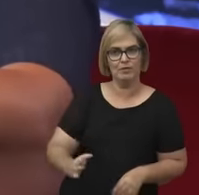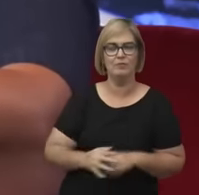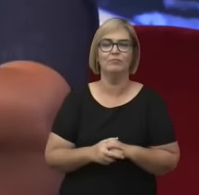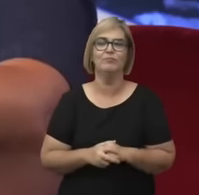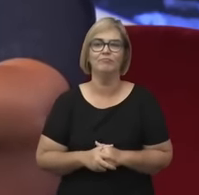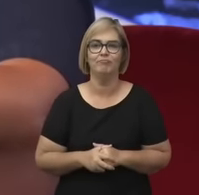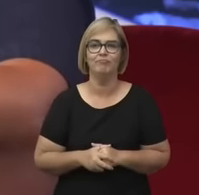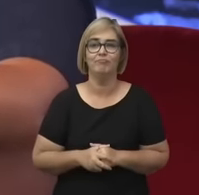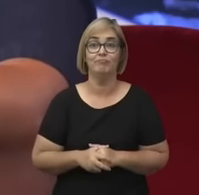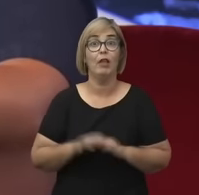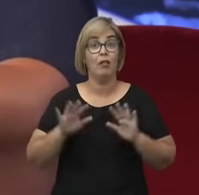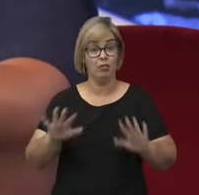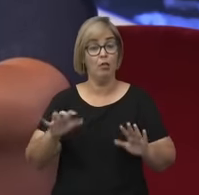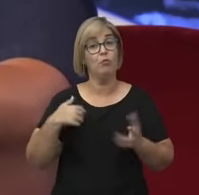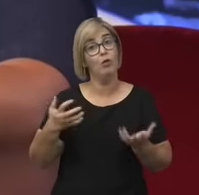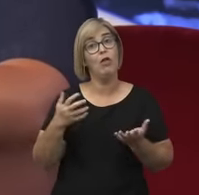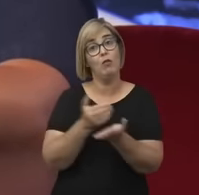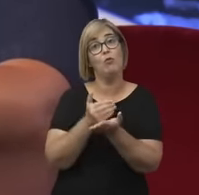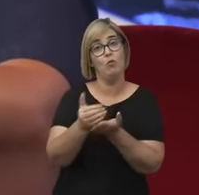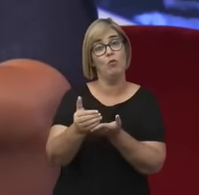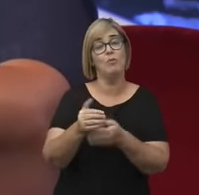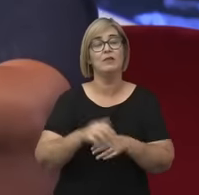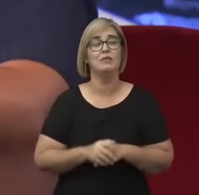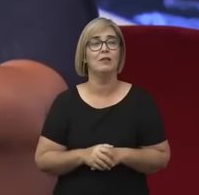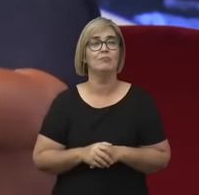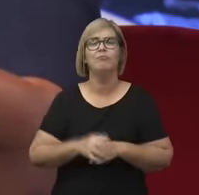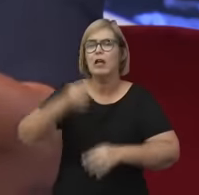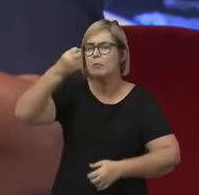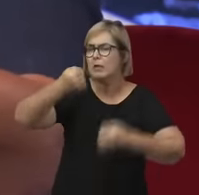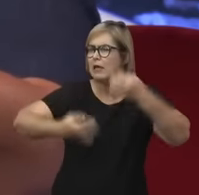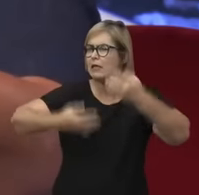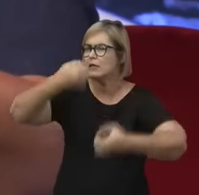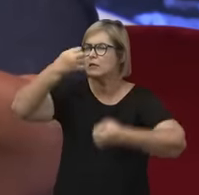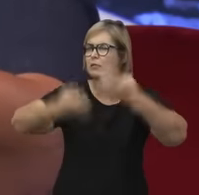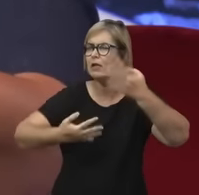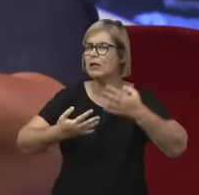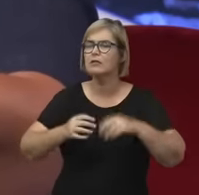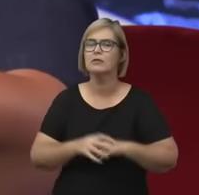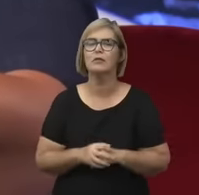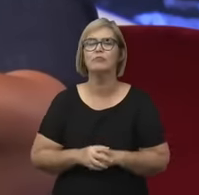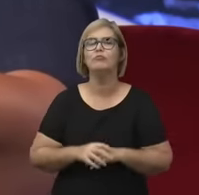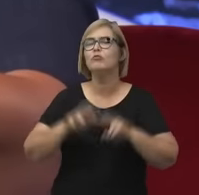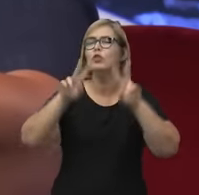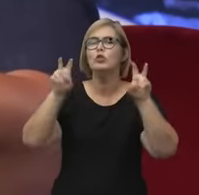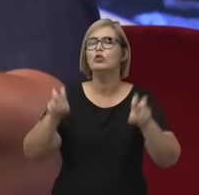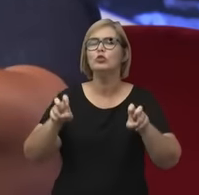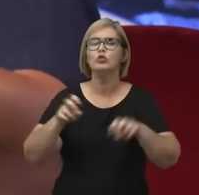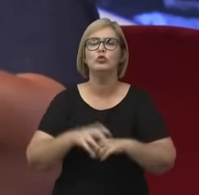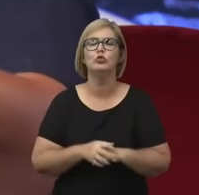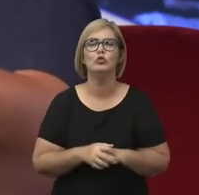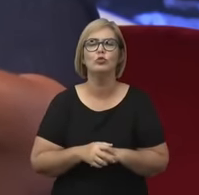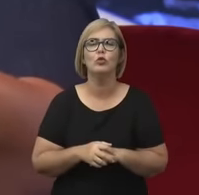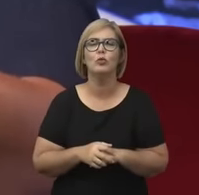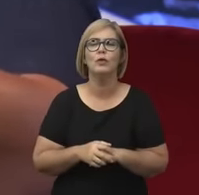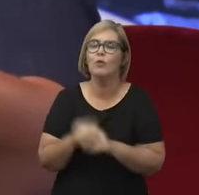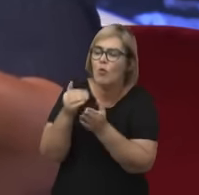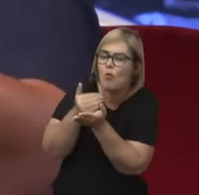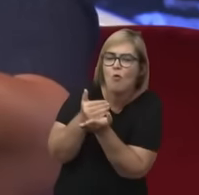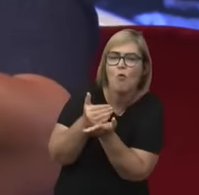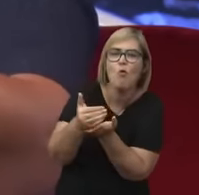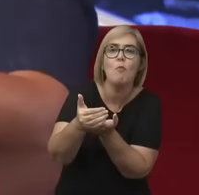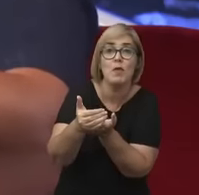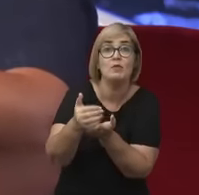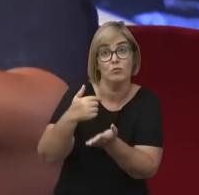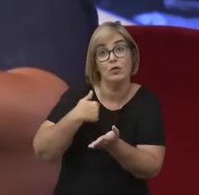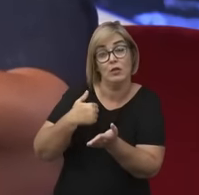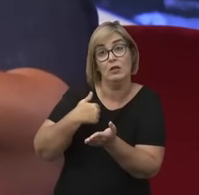Então, eu queria começar essa minha fala falando sobre um pressuposto, um princípio a partir do qual eu